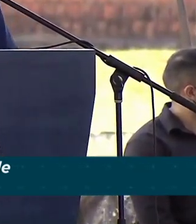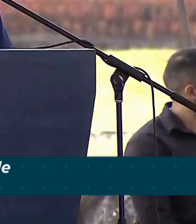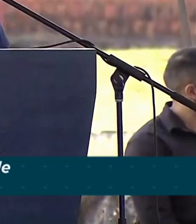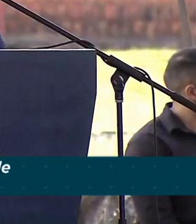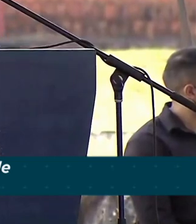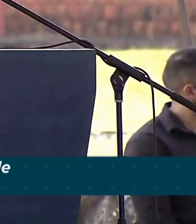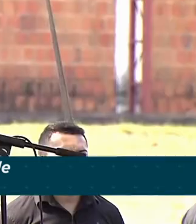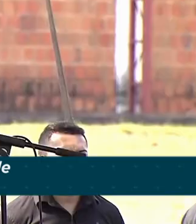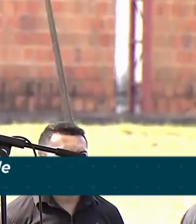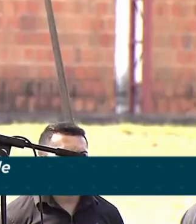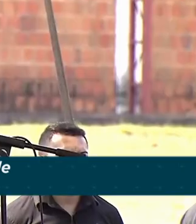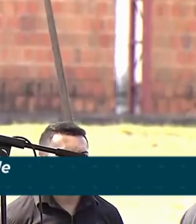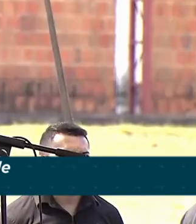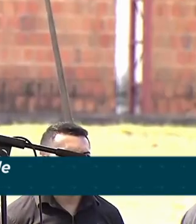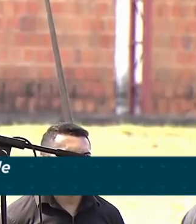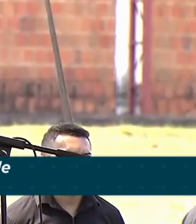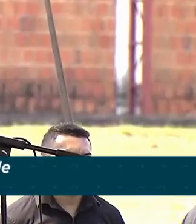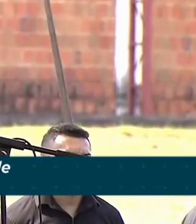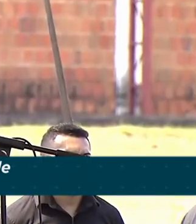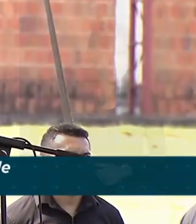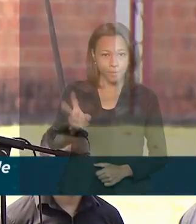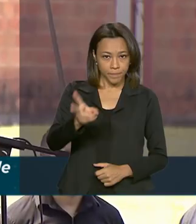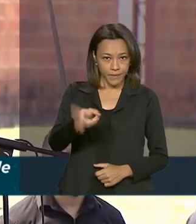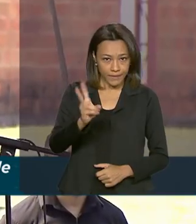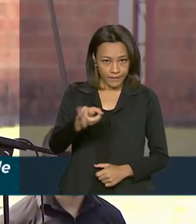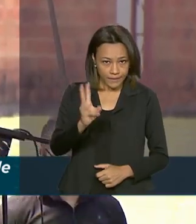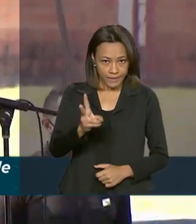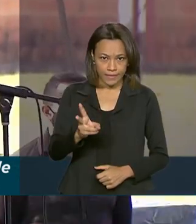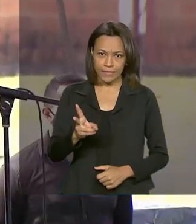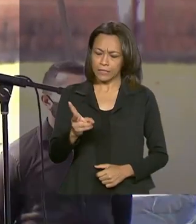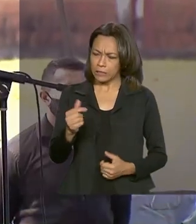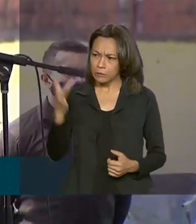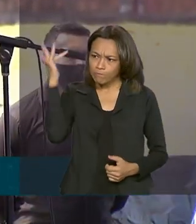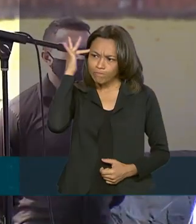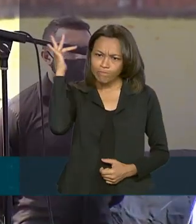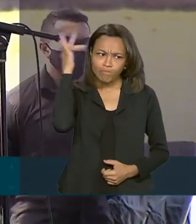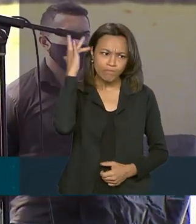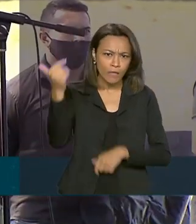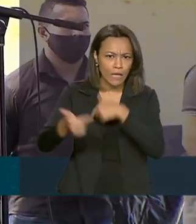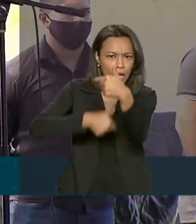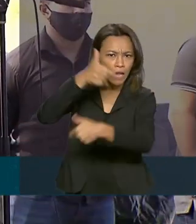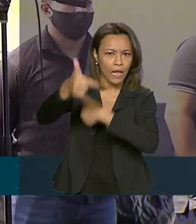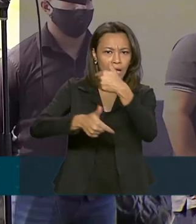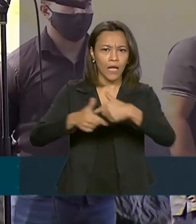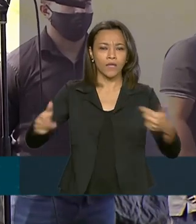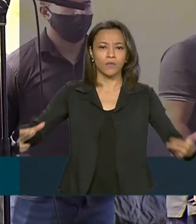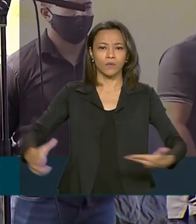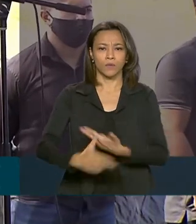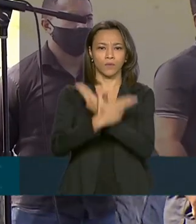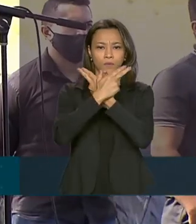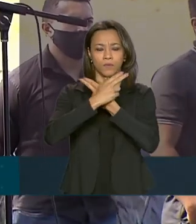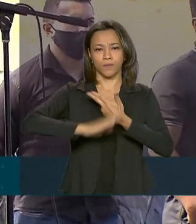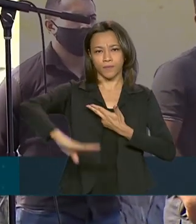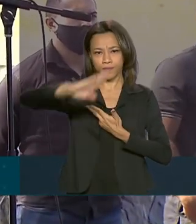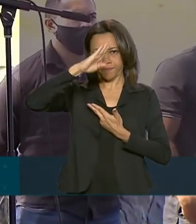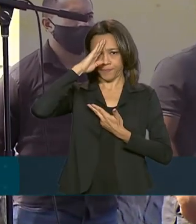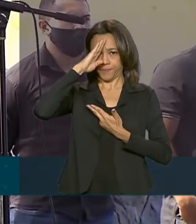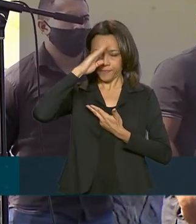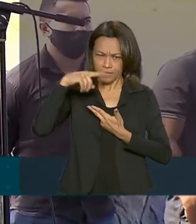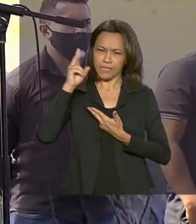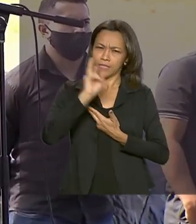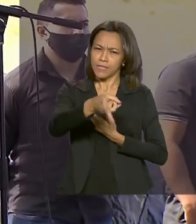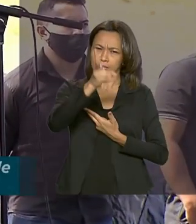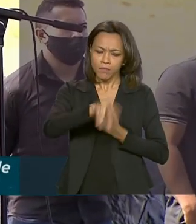armamento pelo Brasil. Para manter esse padrão operacional, o comando da aeronáutica demanda a incessante